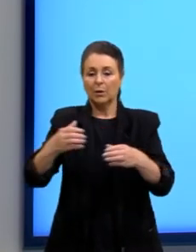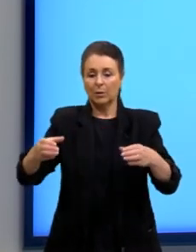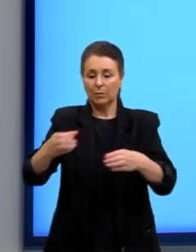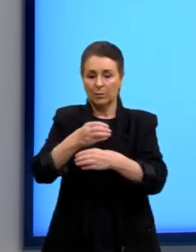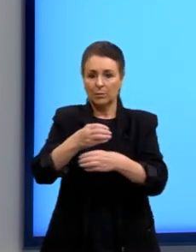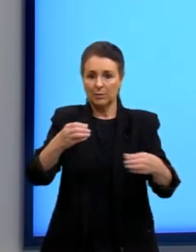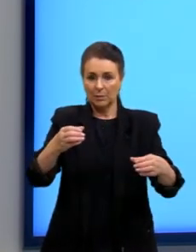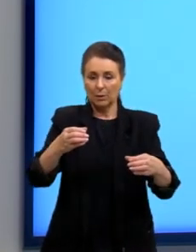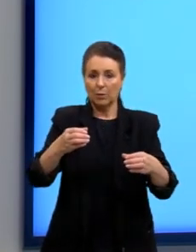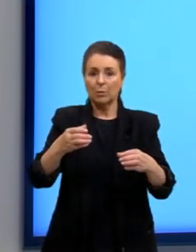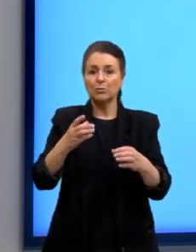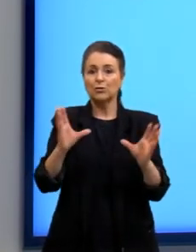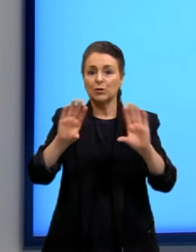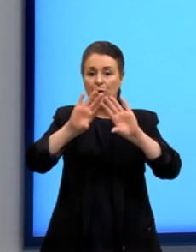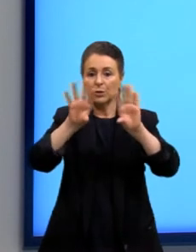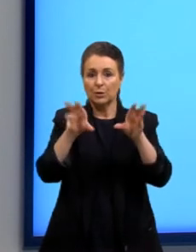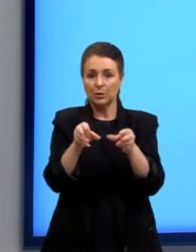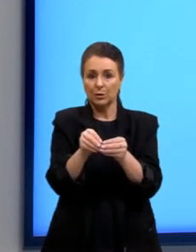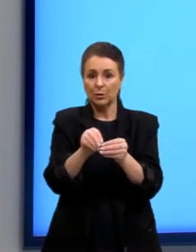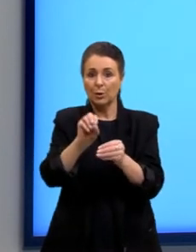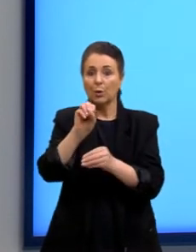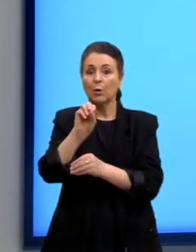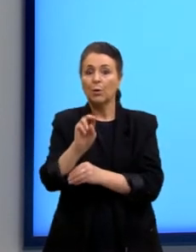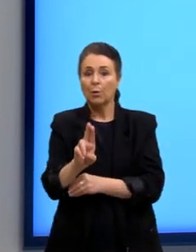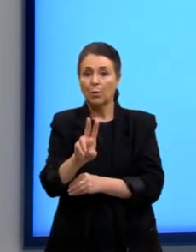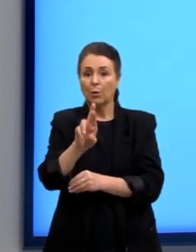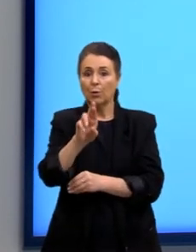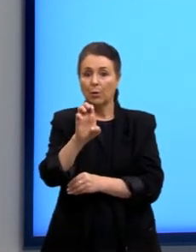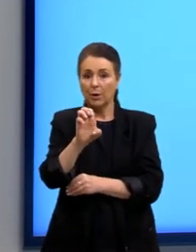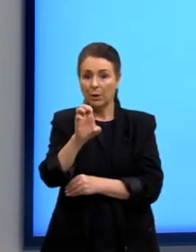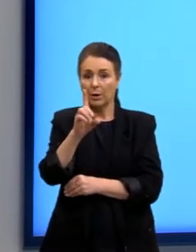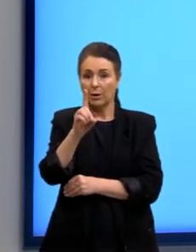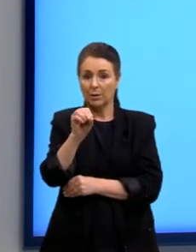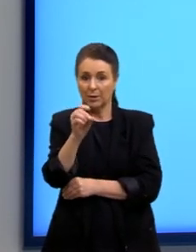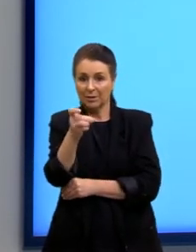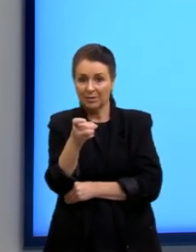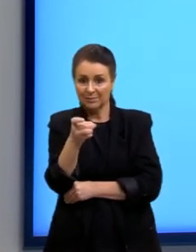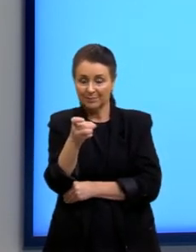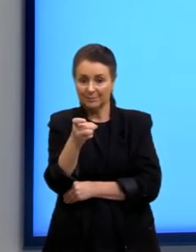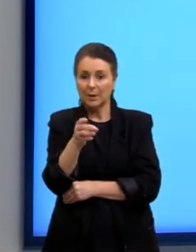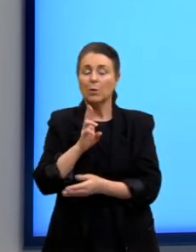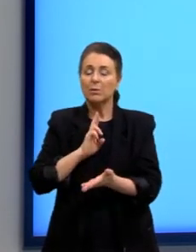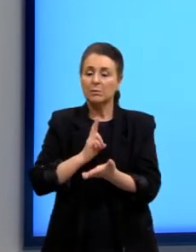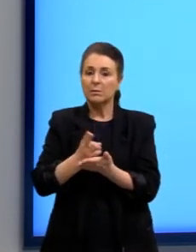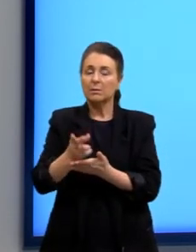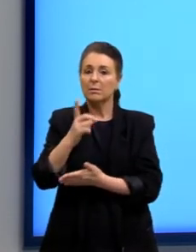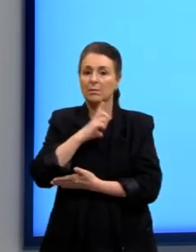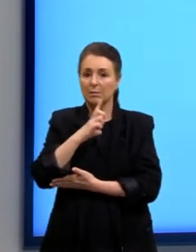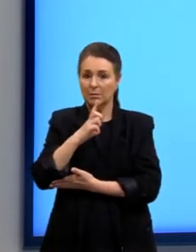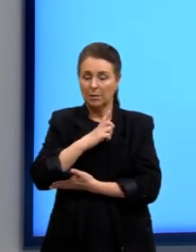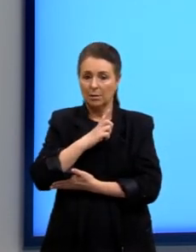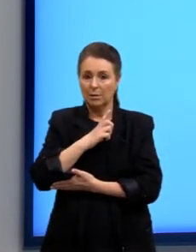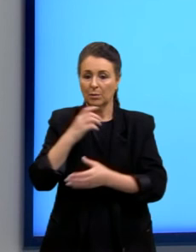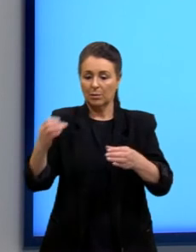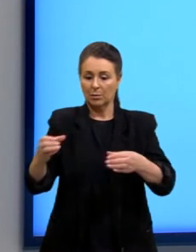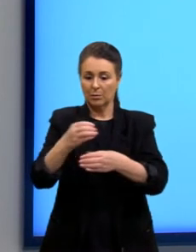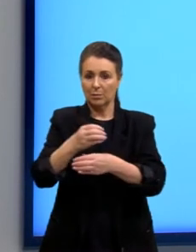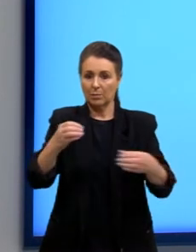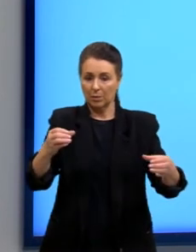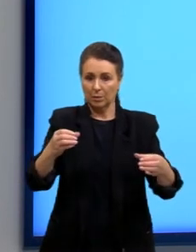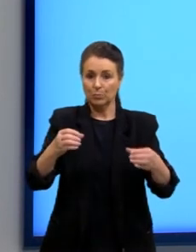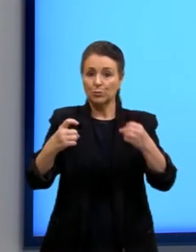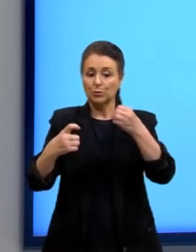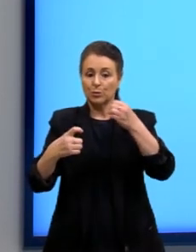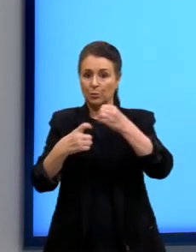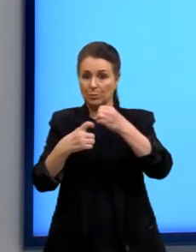redução ou redox também é conhecida né onde sempre eu vou ter uma reação de oxidação